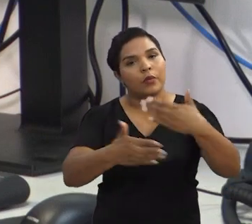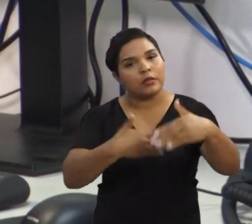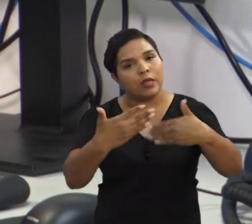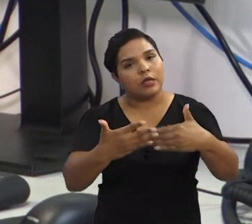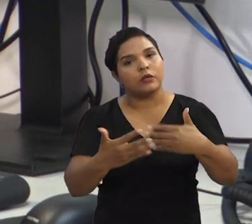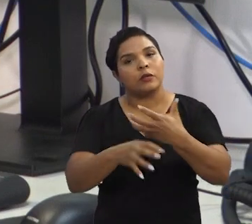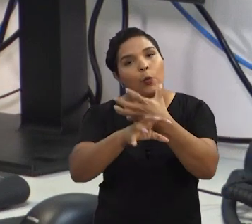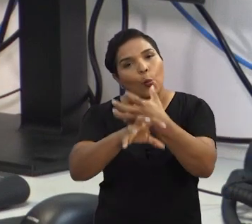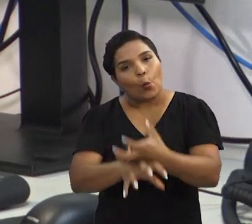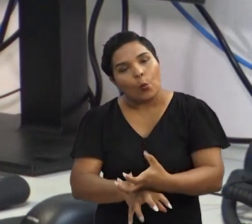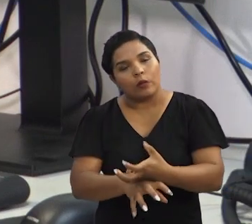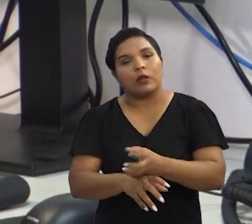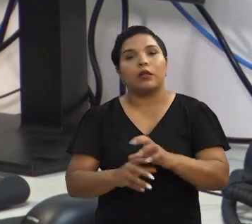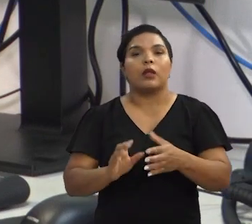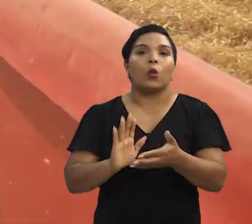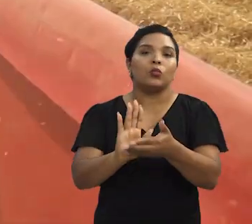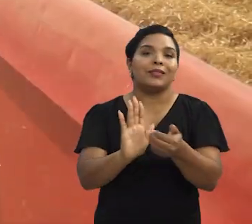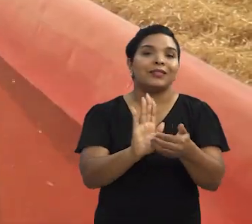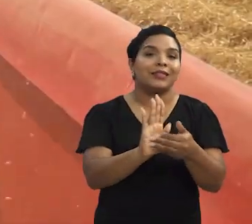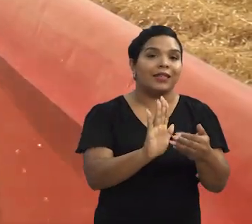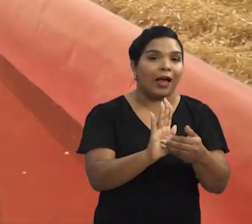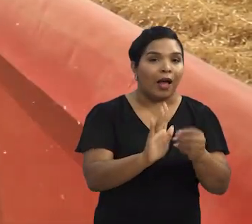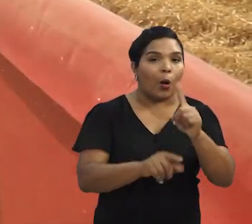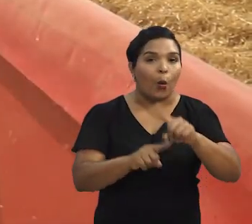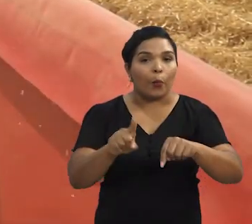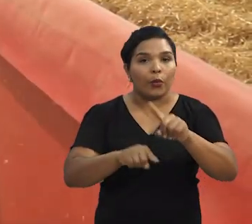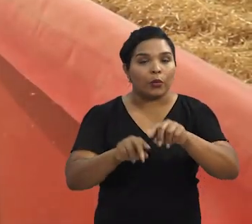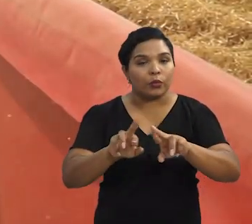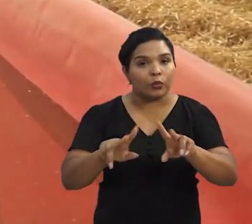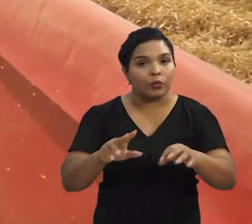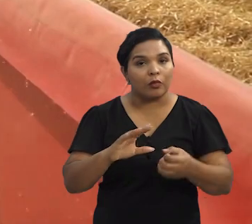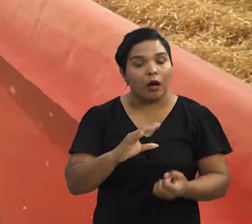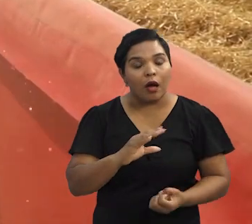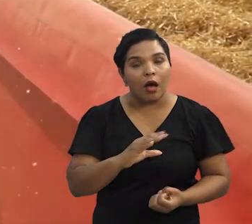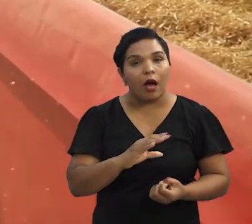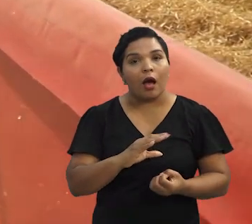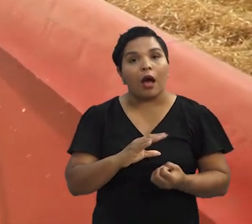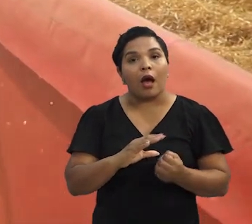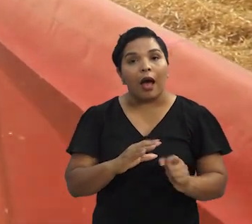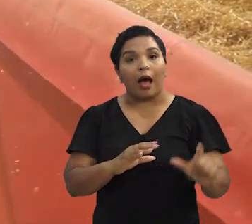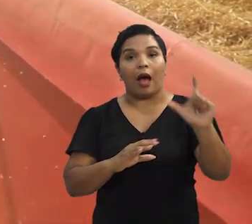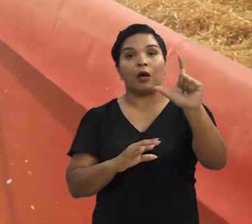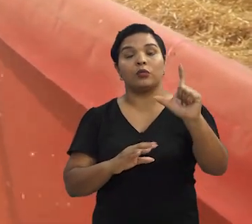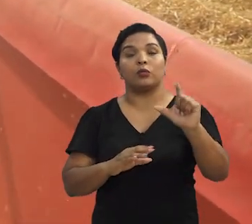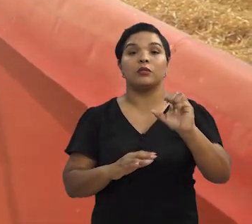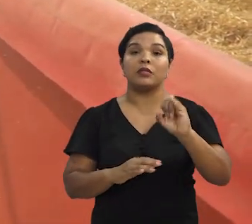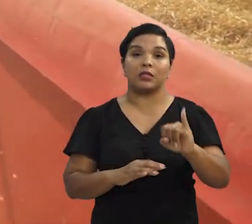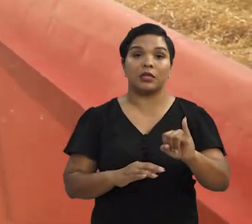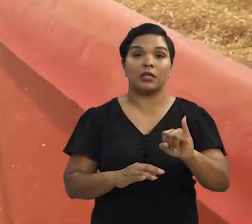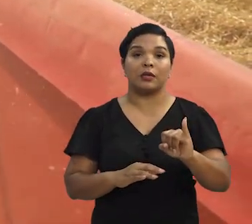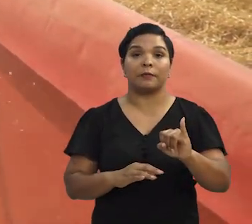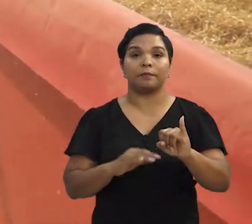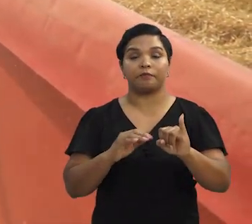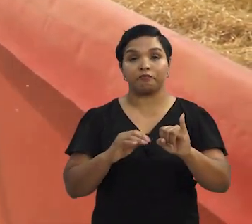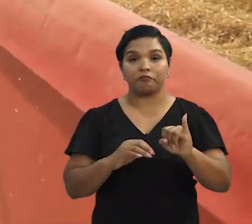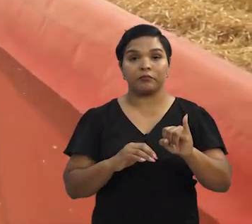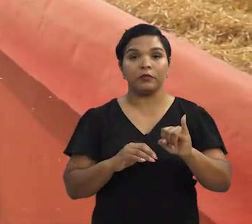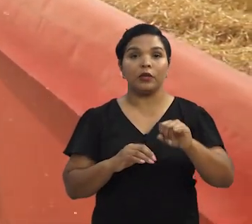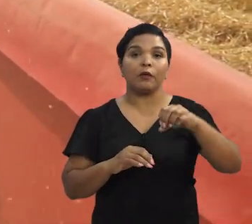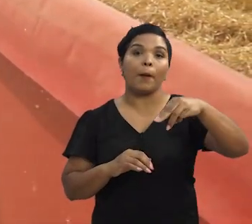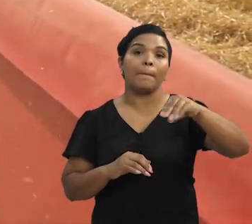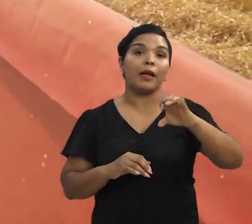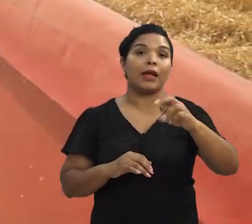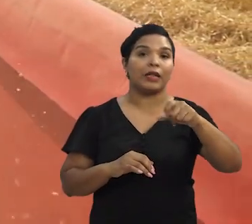processo todo de secagem. Então, retirar esse produto do campo com um teor muito alto, se for mecanicamente, vai